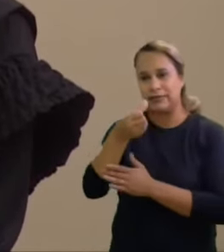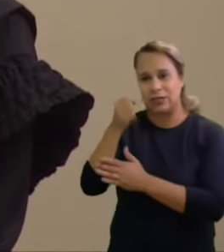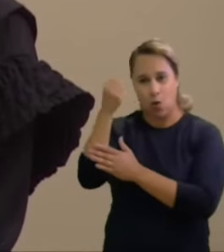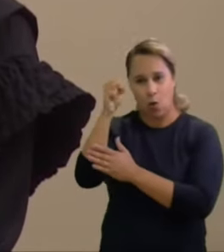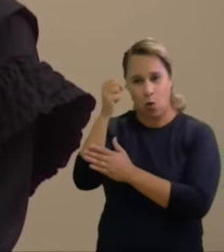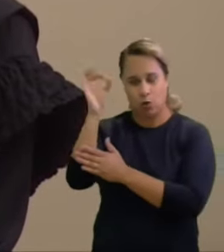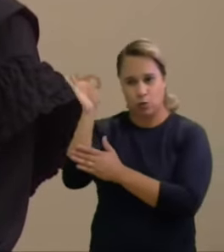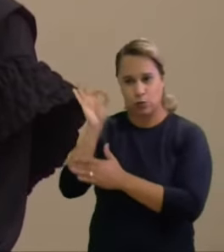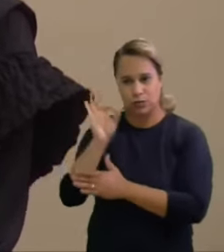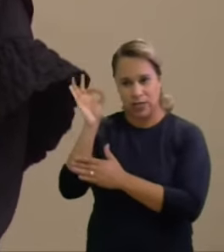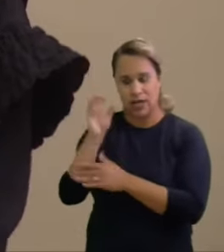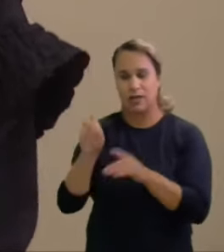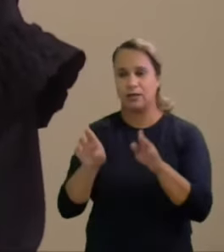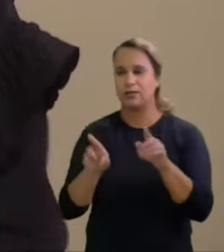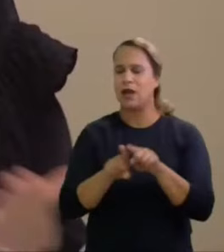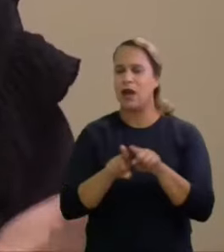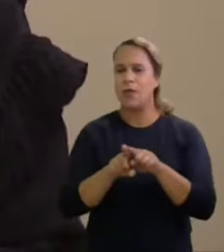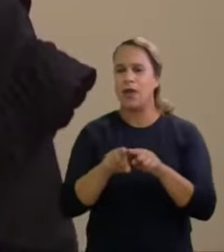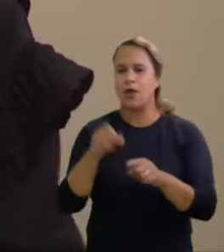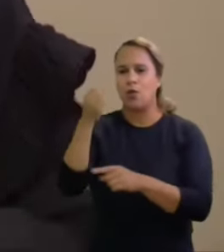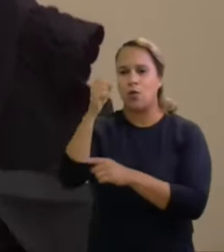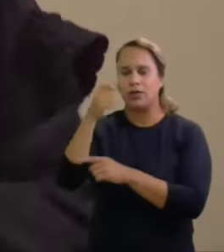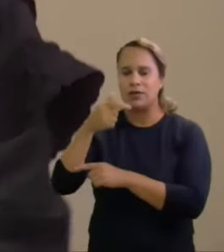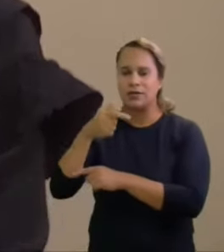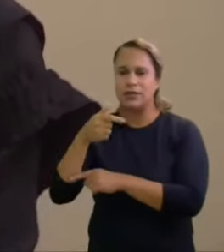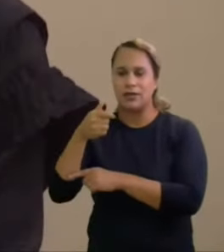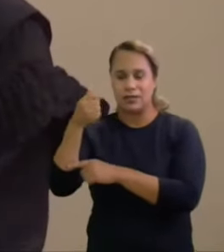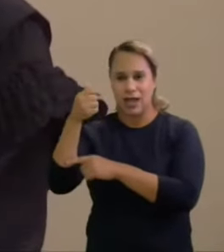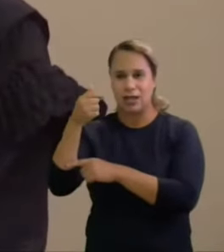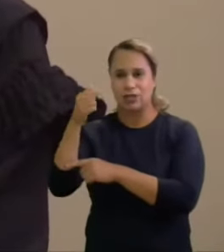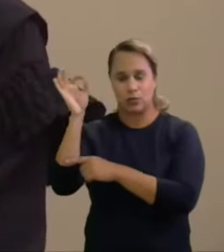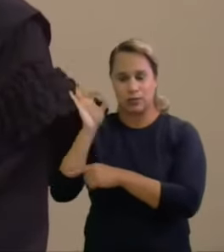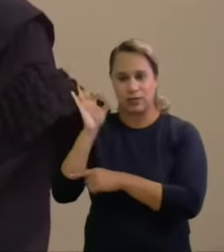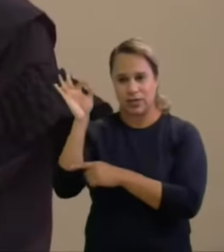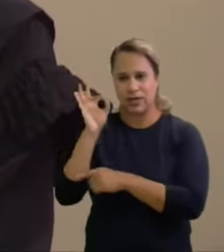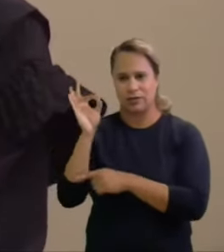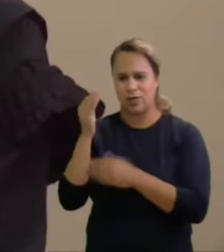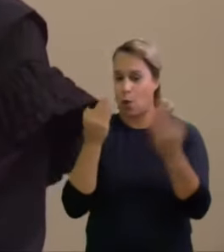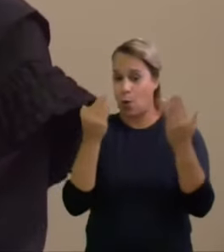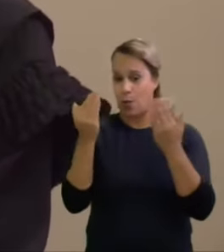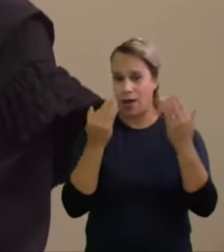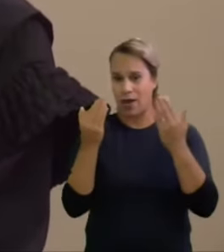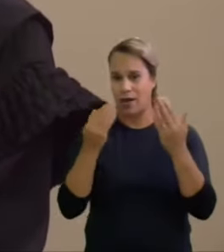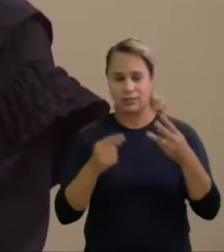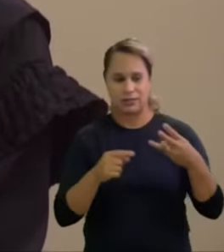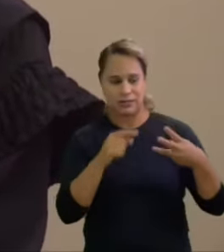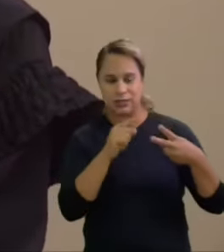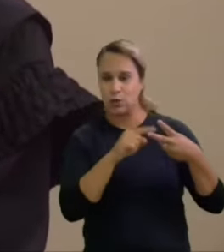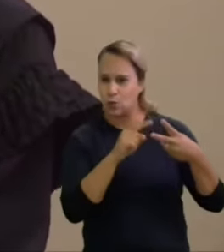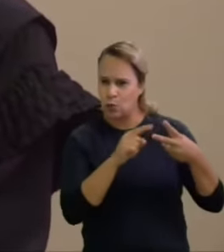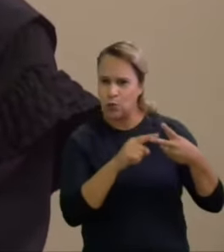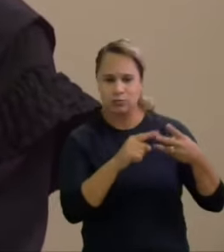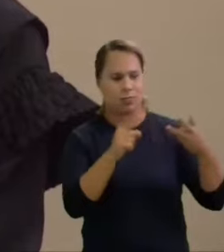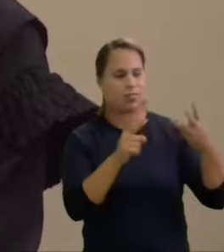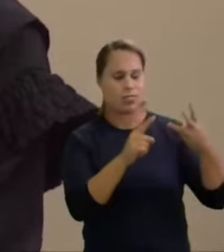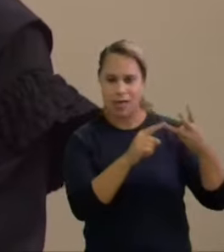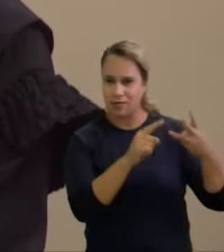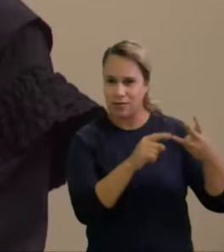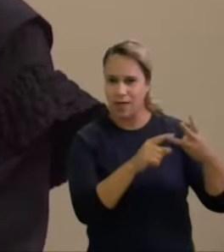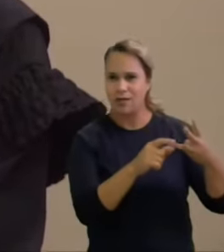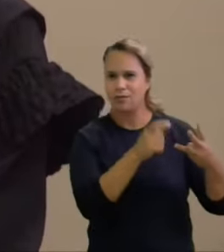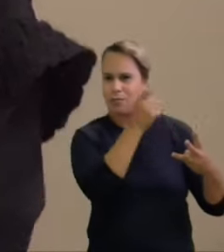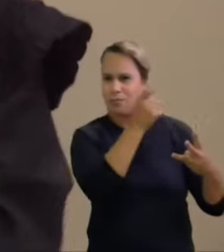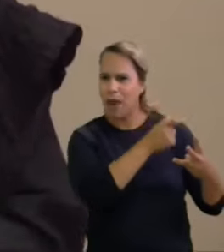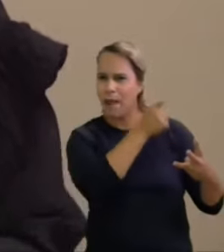% dos gastos comparados com os gastos do segundo e o terceiro colocados respectivamente naquele